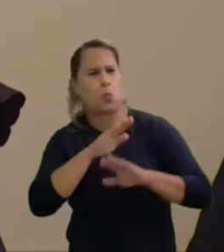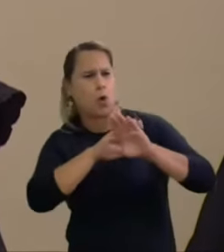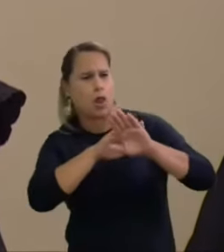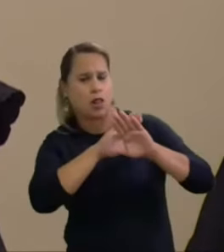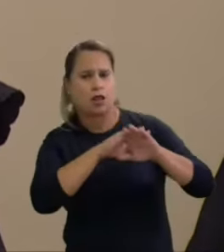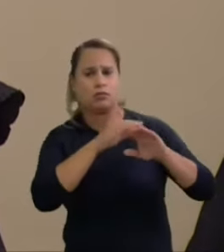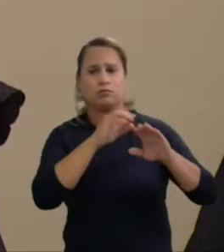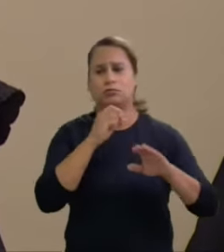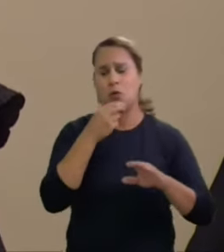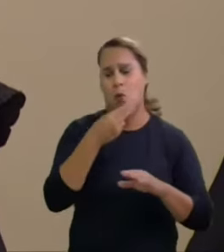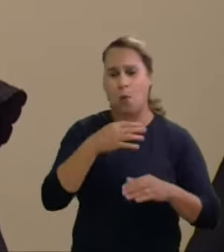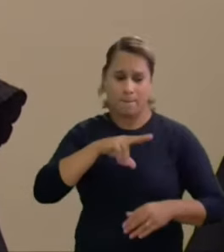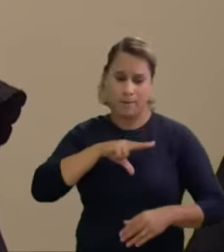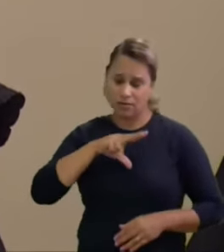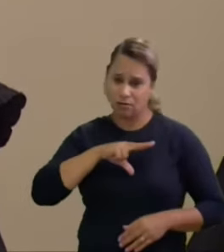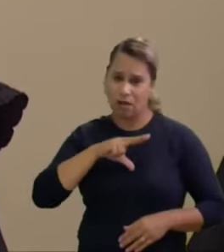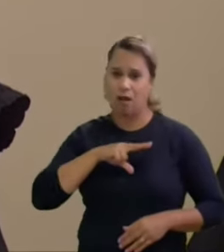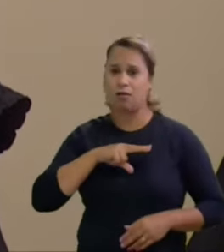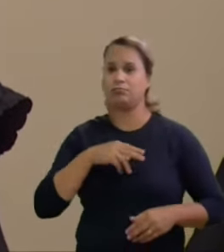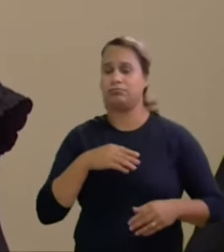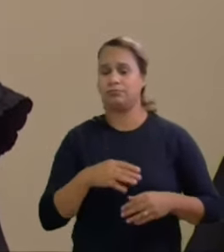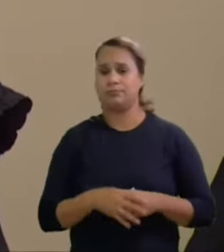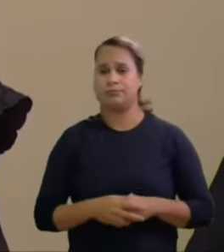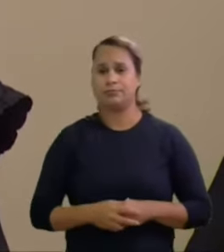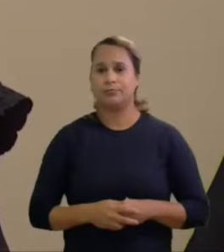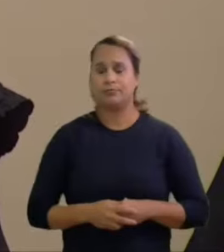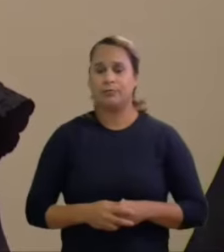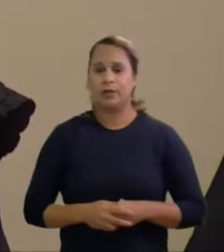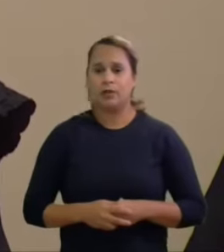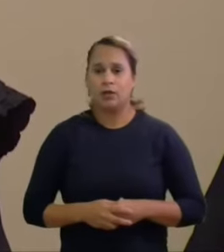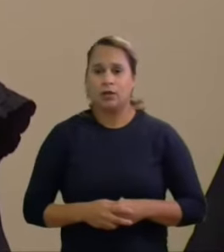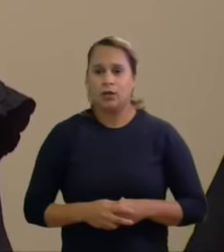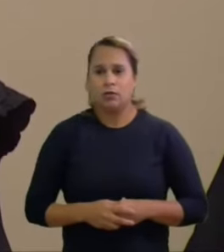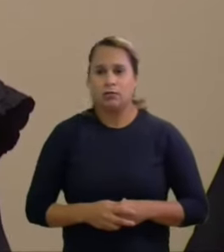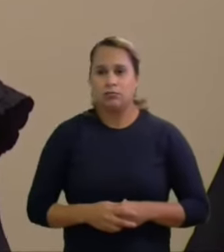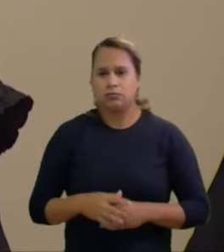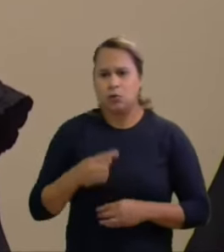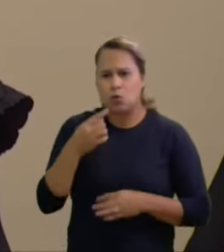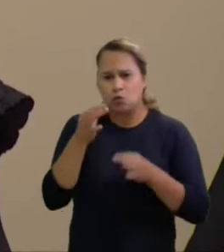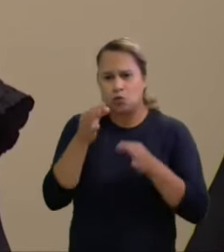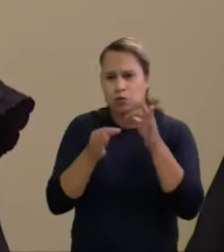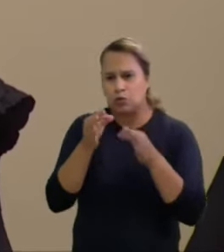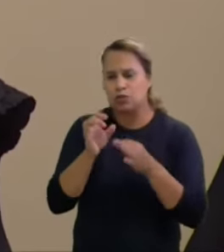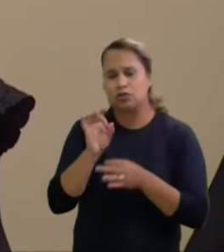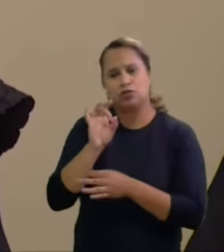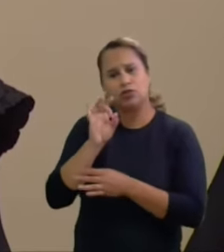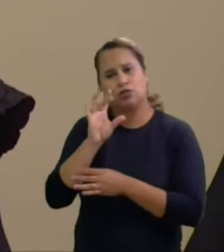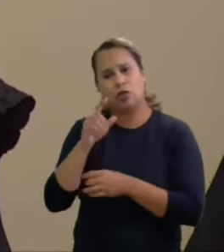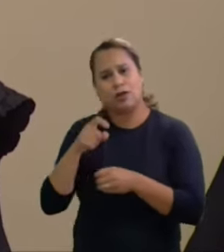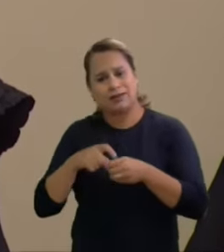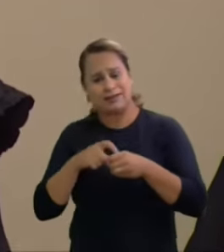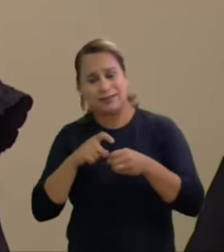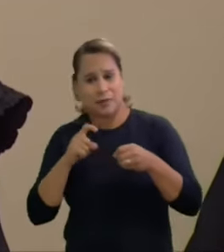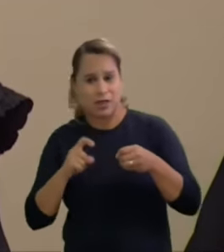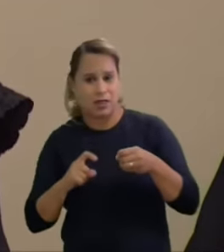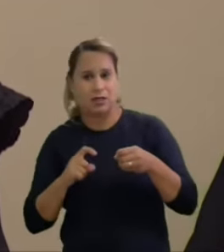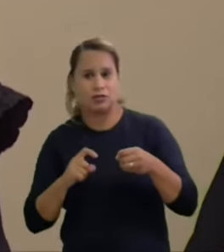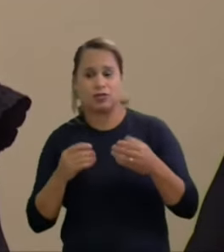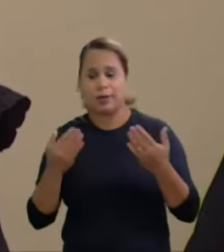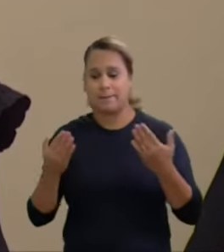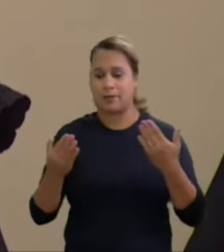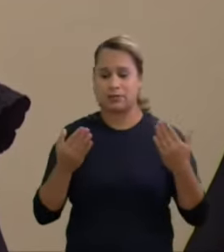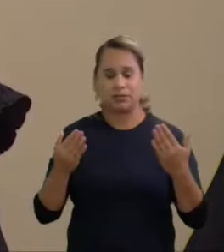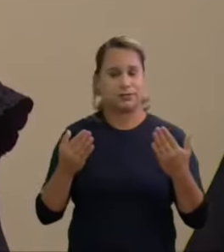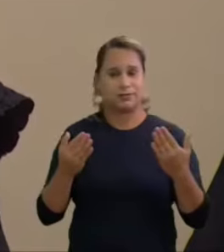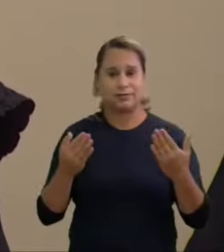pessoais e como disse José Renato Nalini um juiz só pode ser independente e imparcial se não não